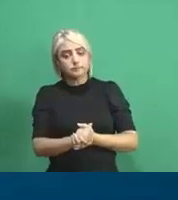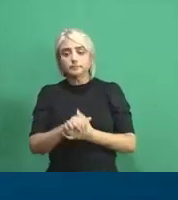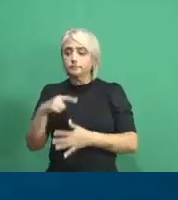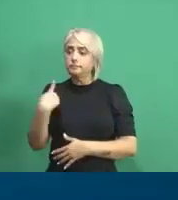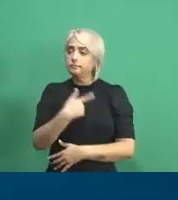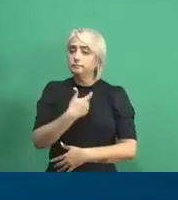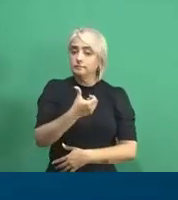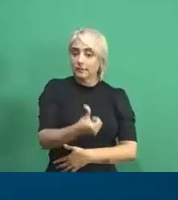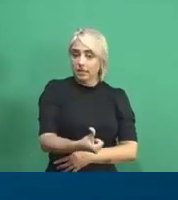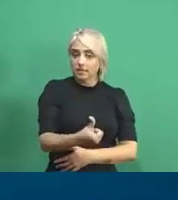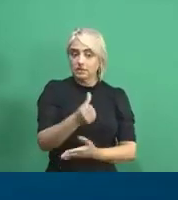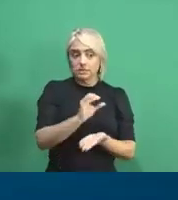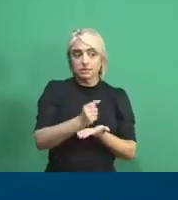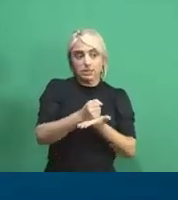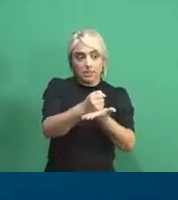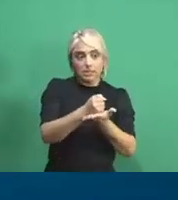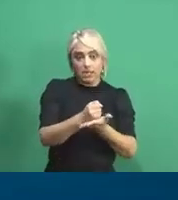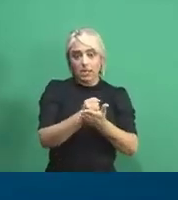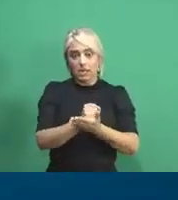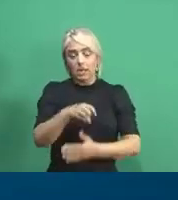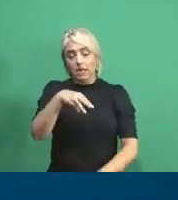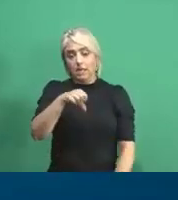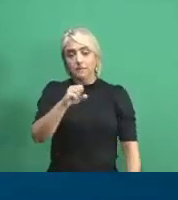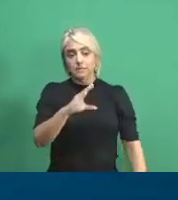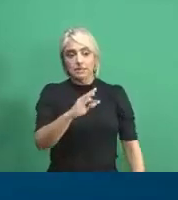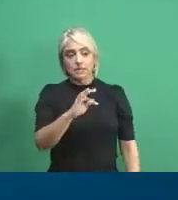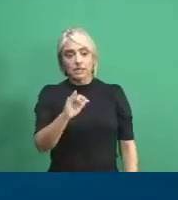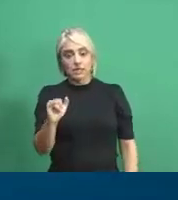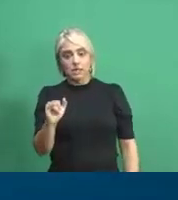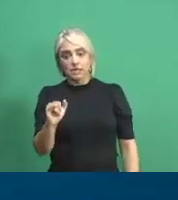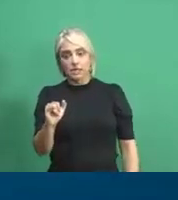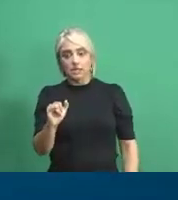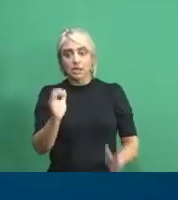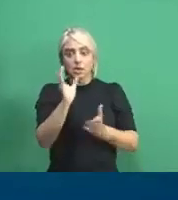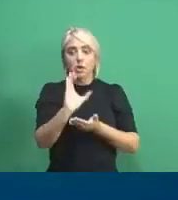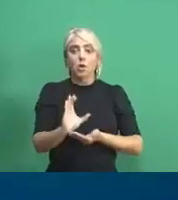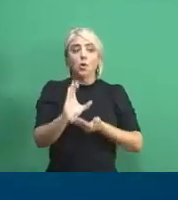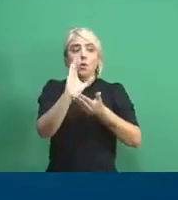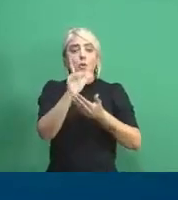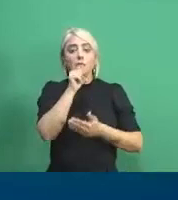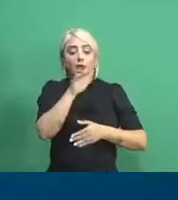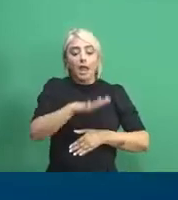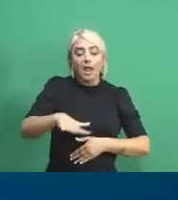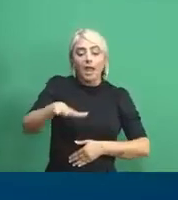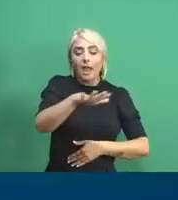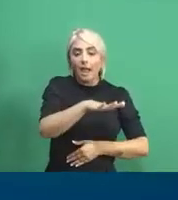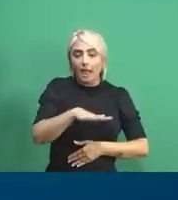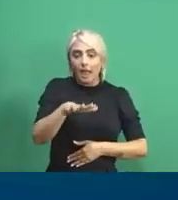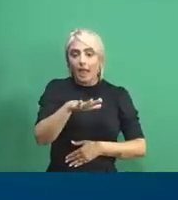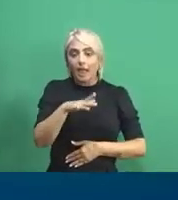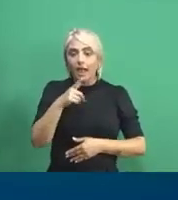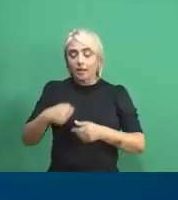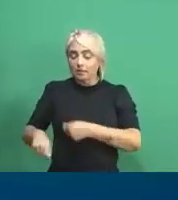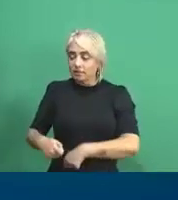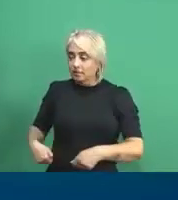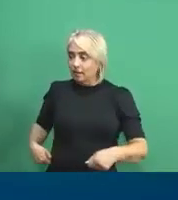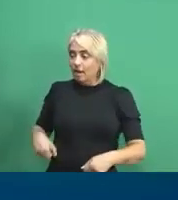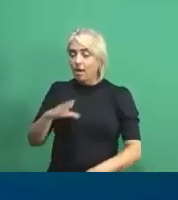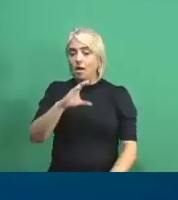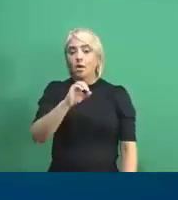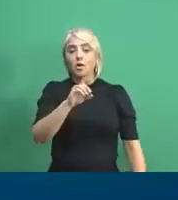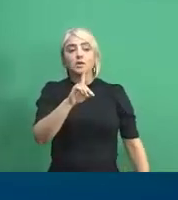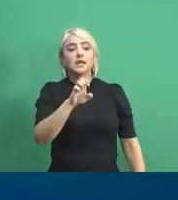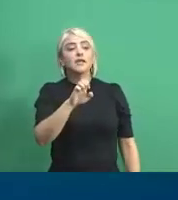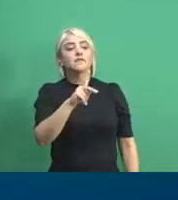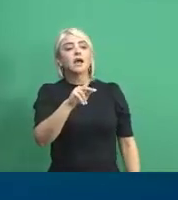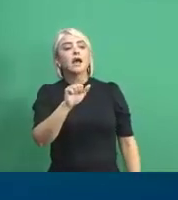Nós temos seis investidores, o MCTI, o Comitê de Bacia do São Francisco, a CODEVACH, a própria Universidade Federal de